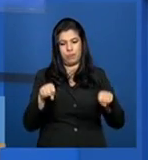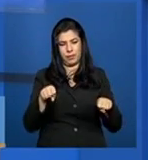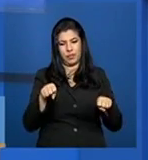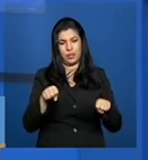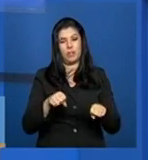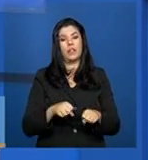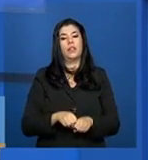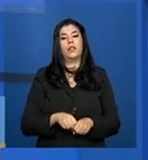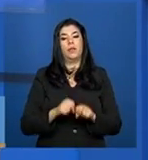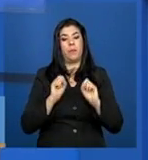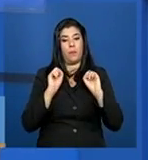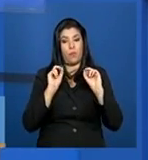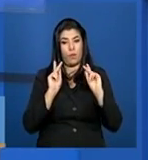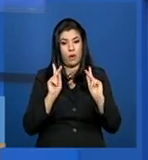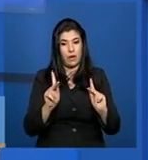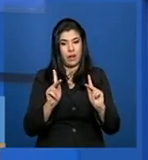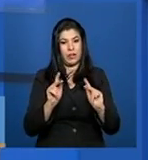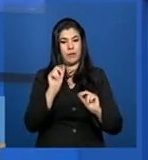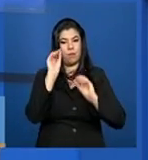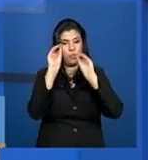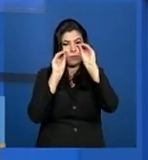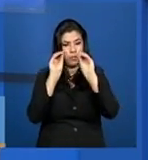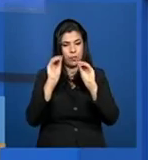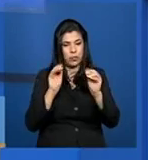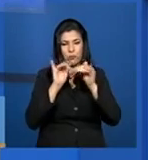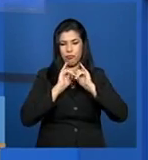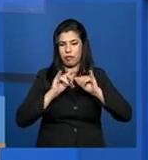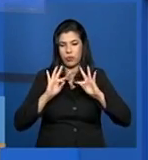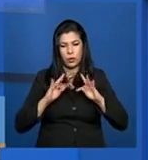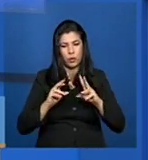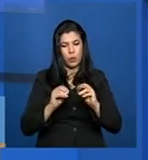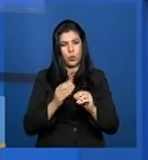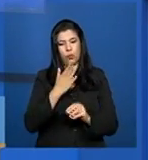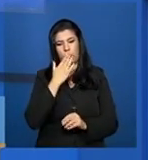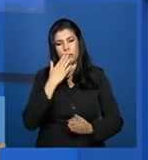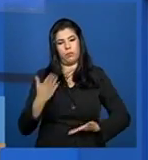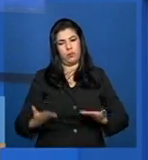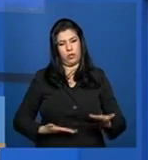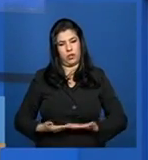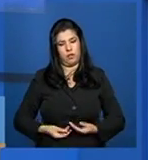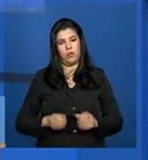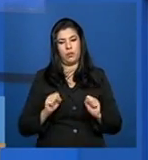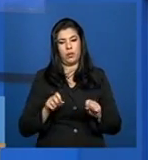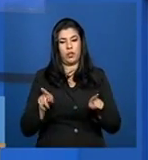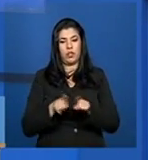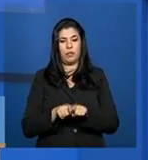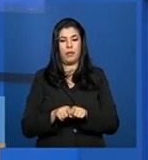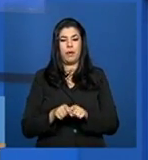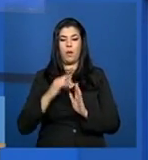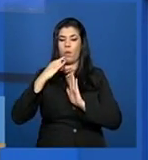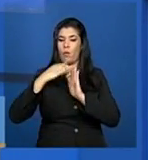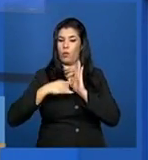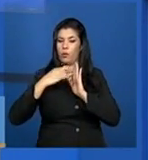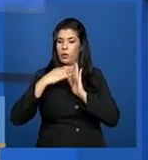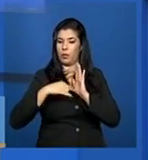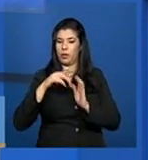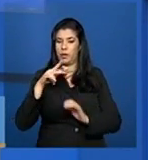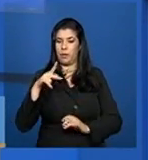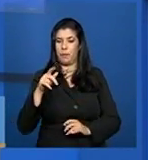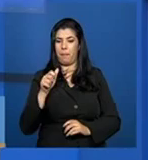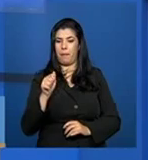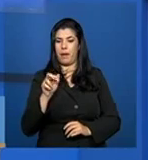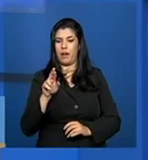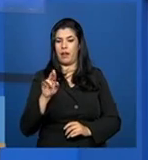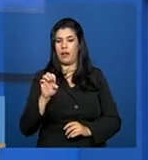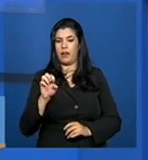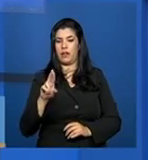informações da oferta corretamente, todas as ofertas, ele pode inserir o parecer de visita. Inserindo o parecer de